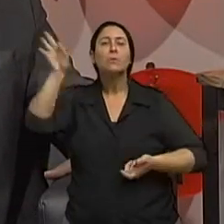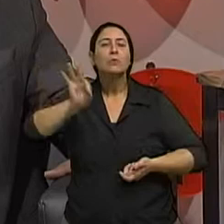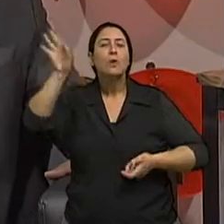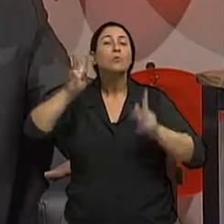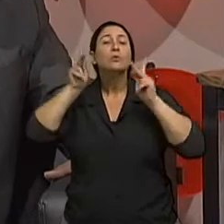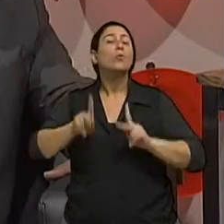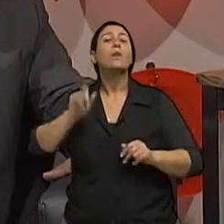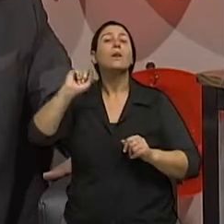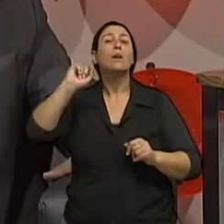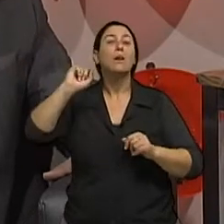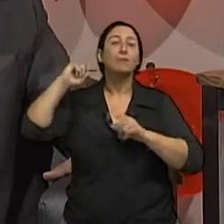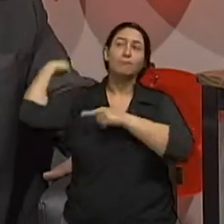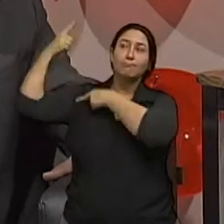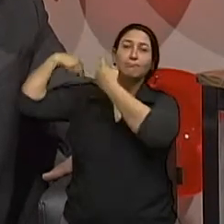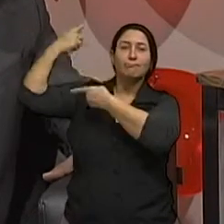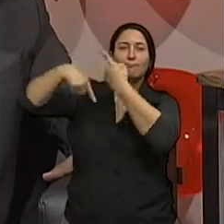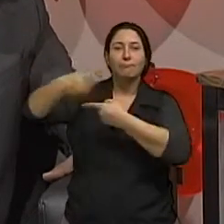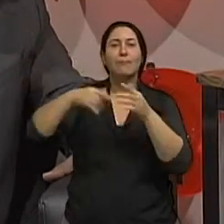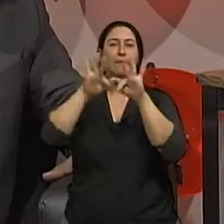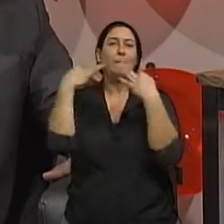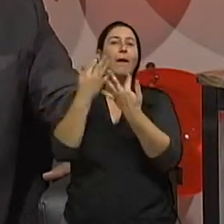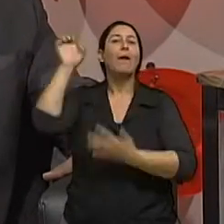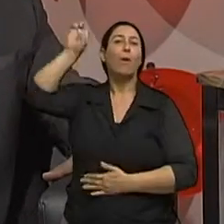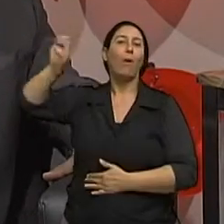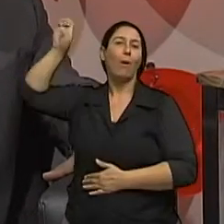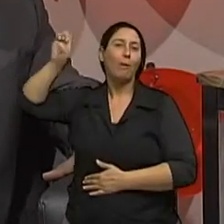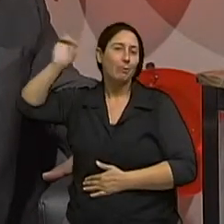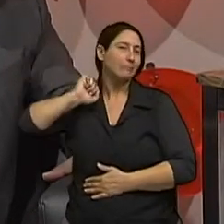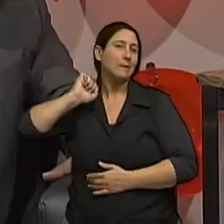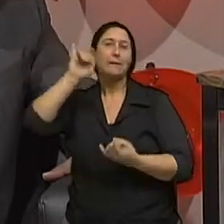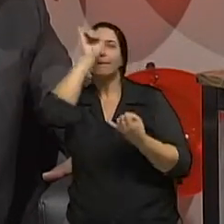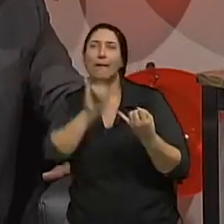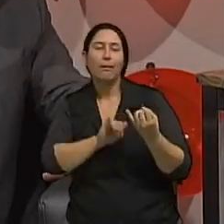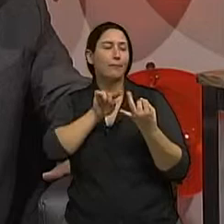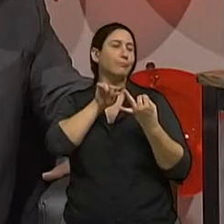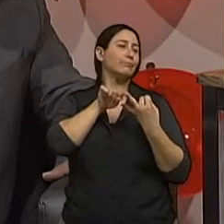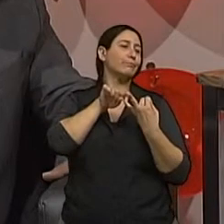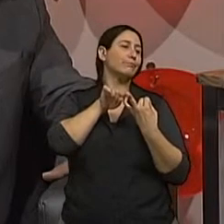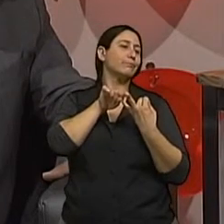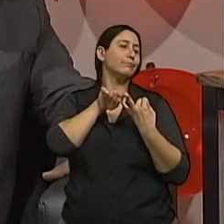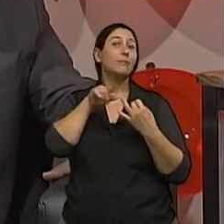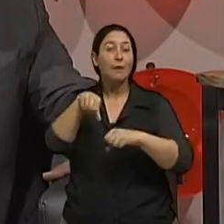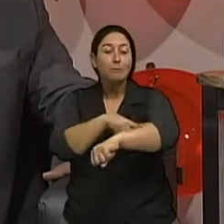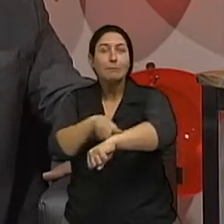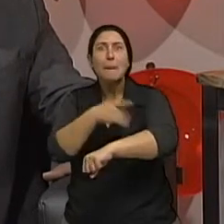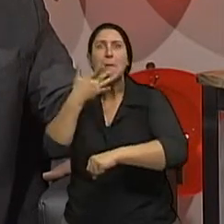que é descendente de origem europeia. Italiano, alemão, pele clara.